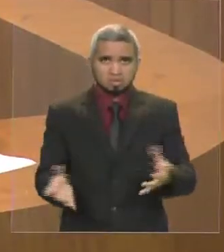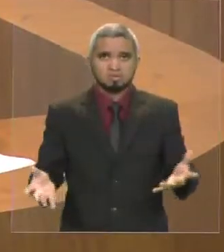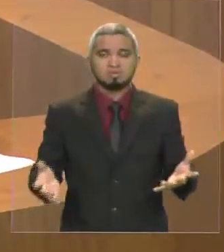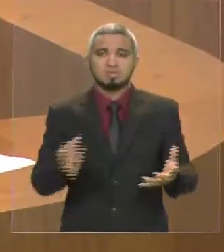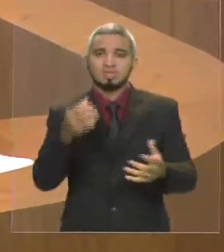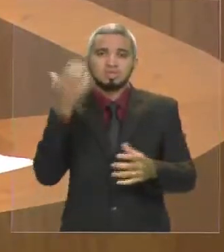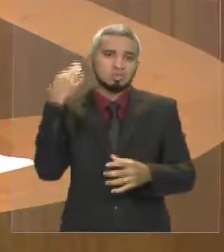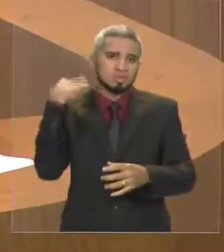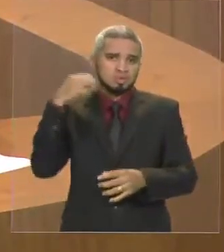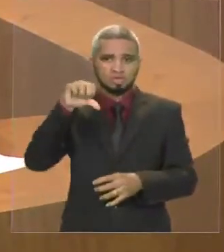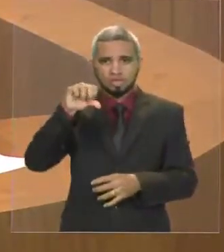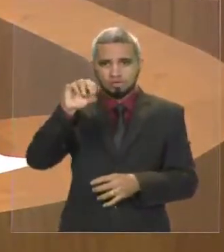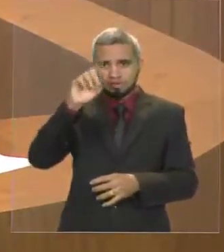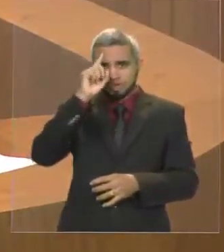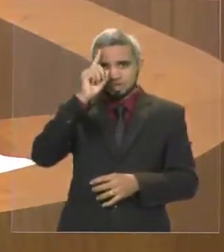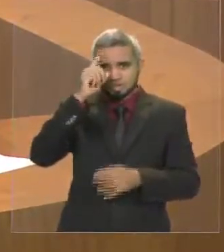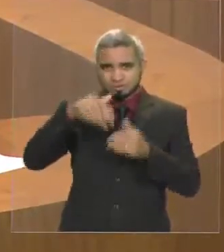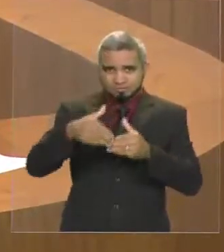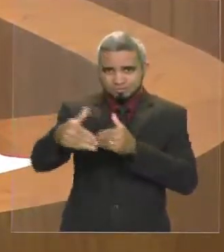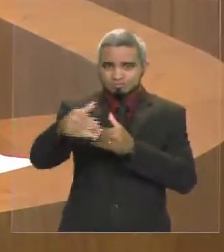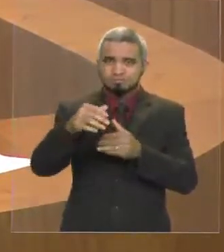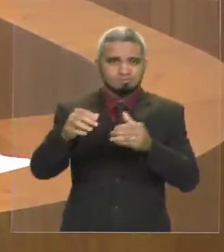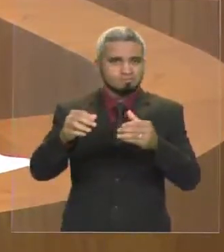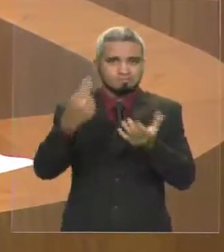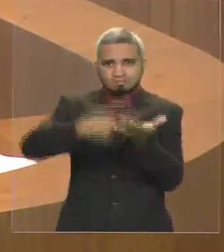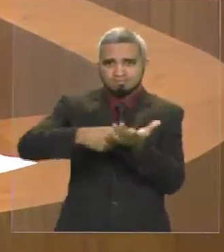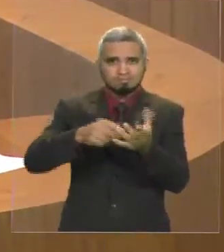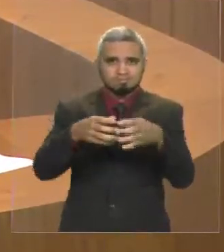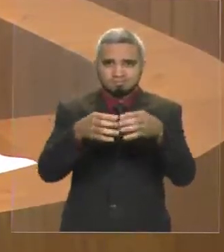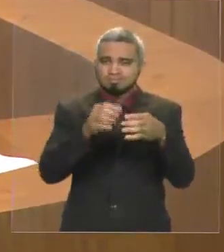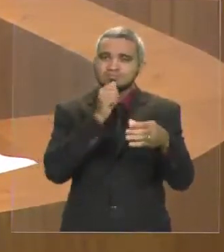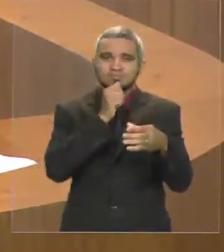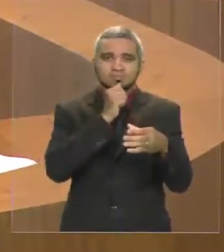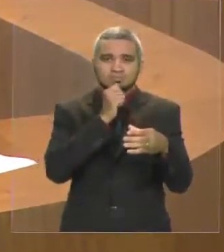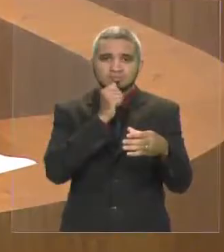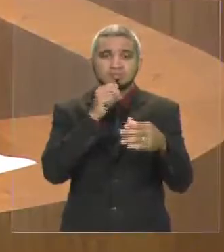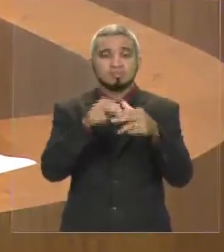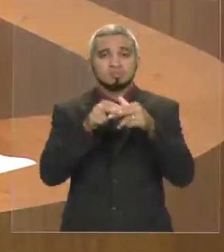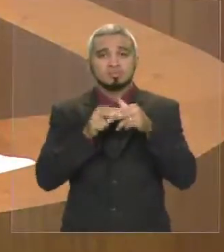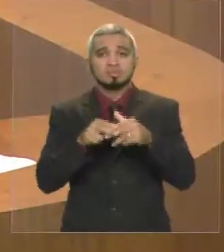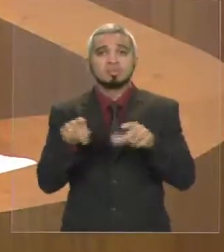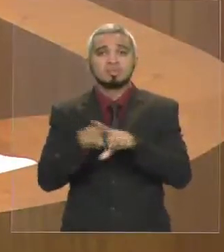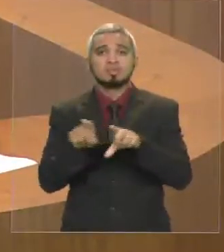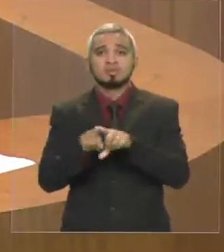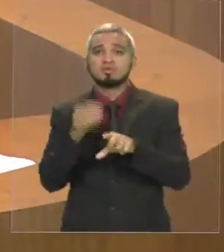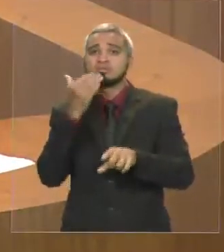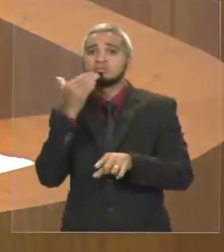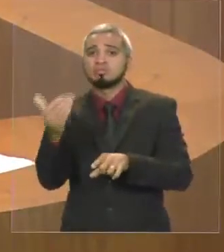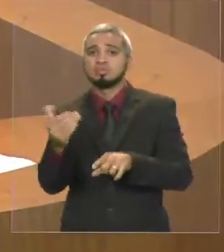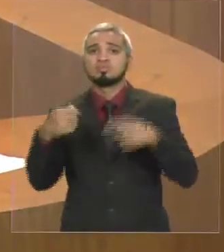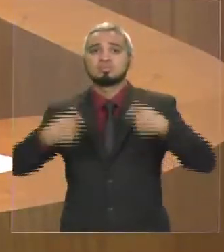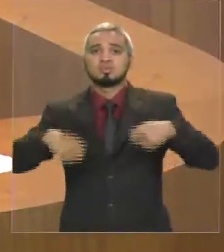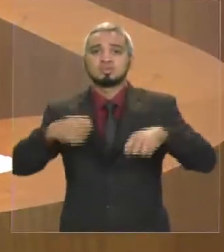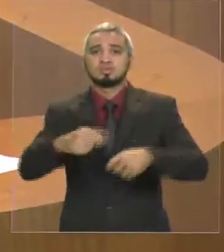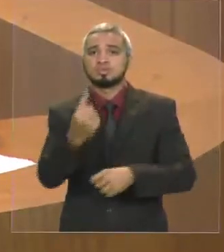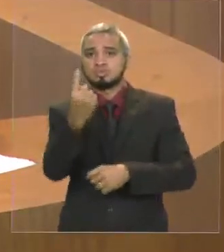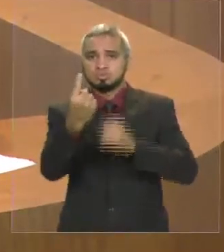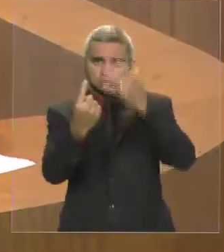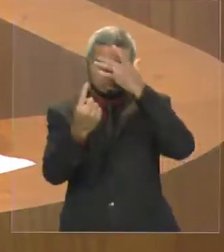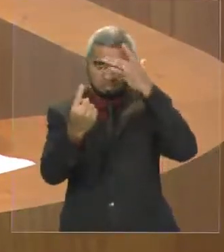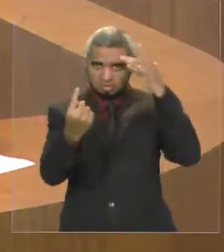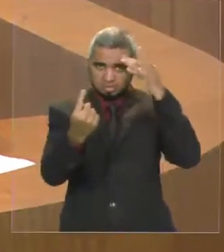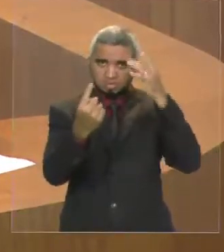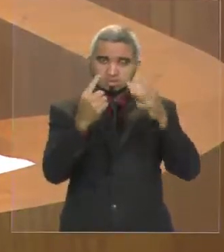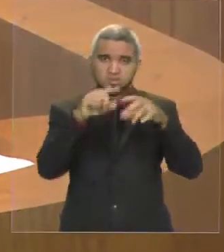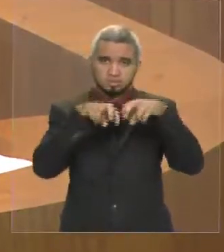90 dias, que foi o aconteceu. E acrescentando ainda ao decreto a representação de um membro da Comissão de Segurança Pública, muito importante,